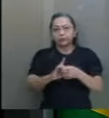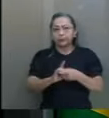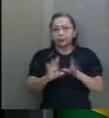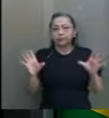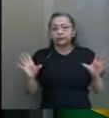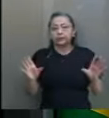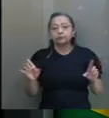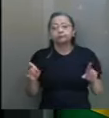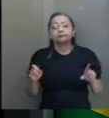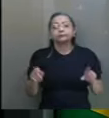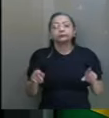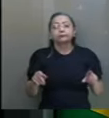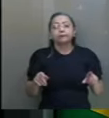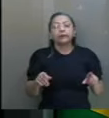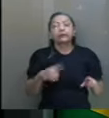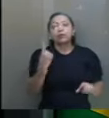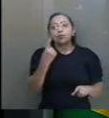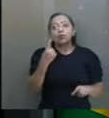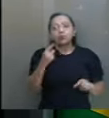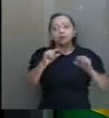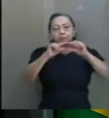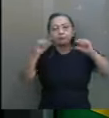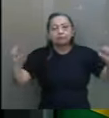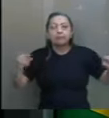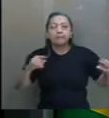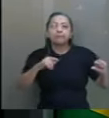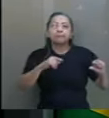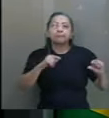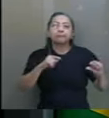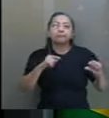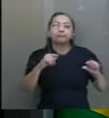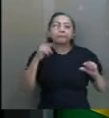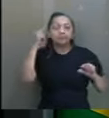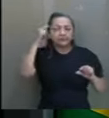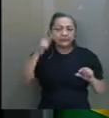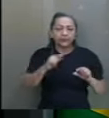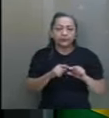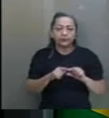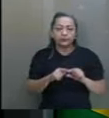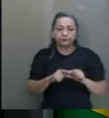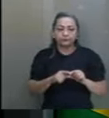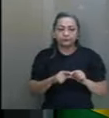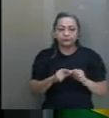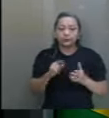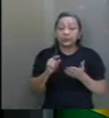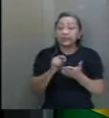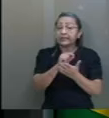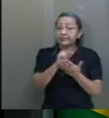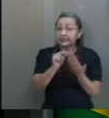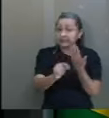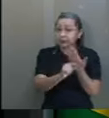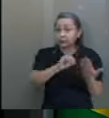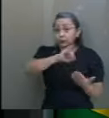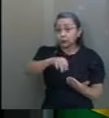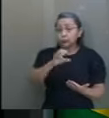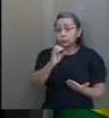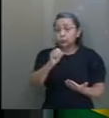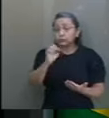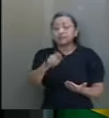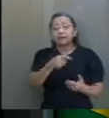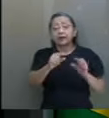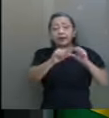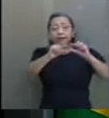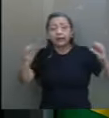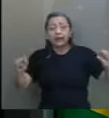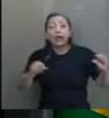Encerro citando um pensamento do renomado escritor português José Saramago. A justiça continua a morrer